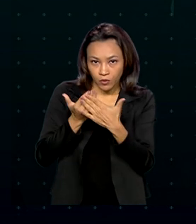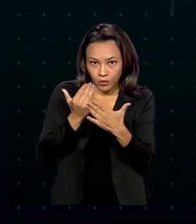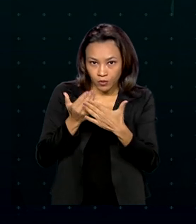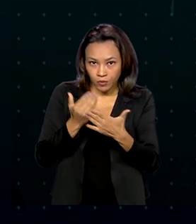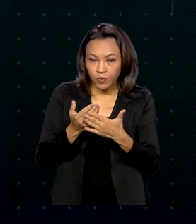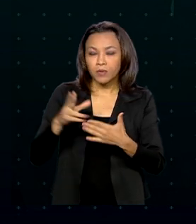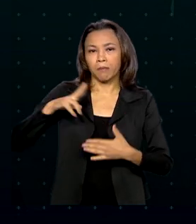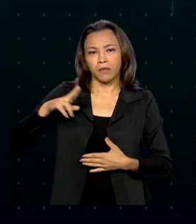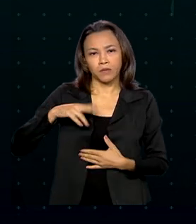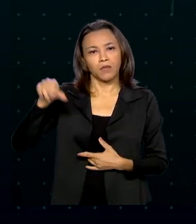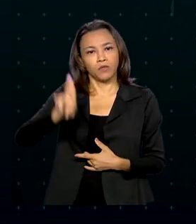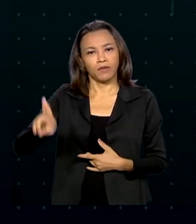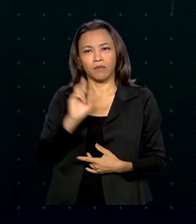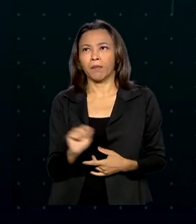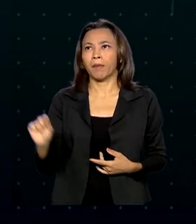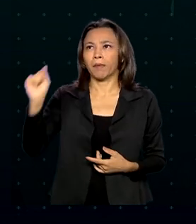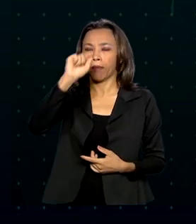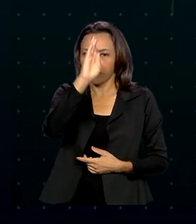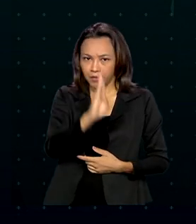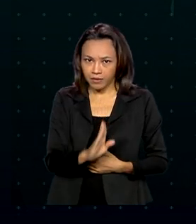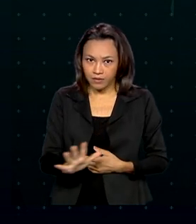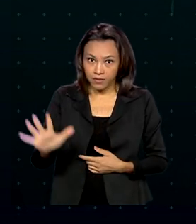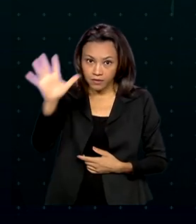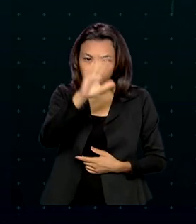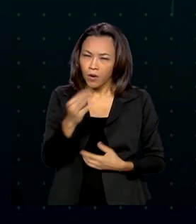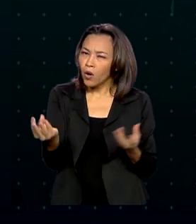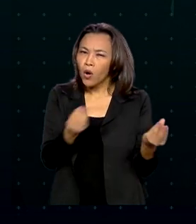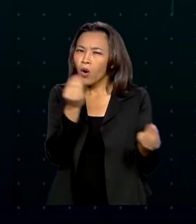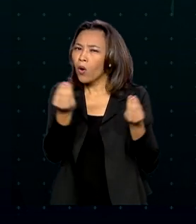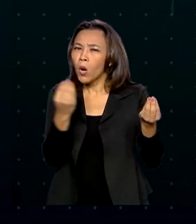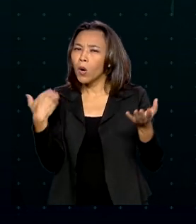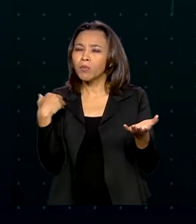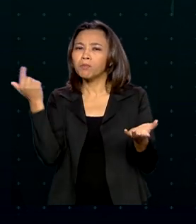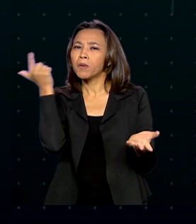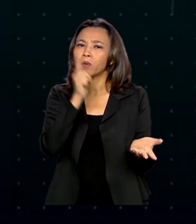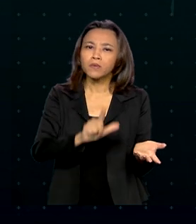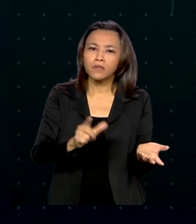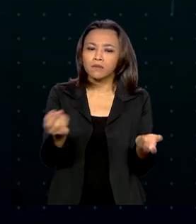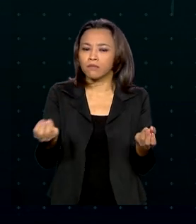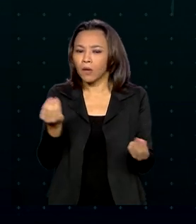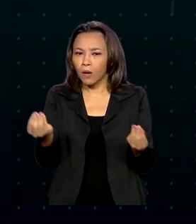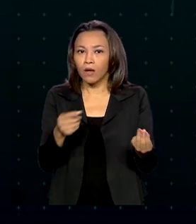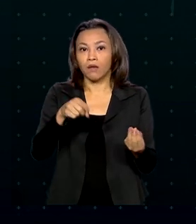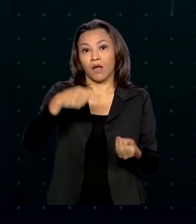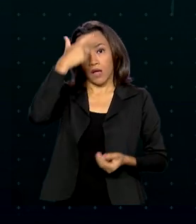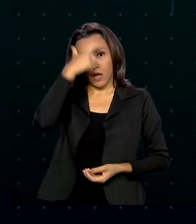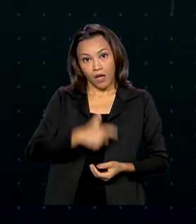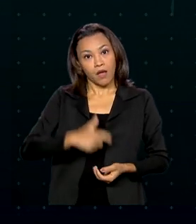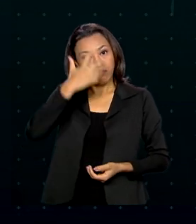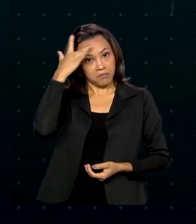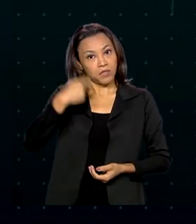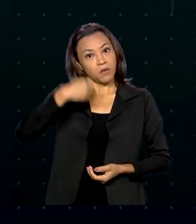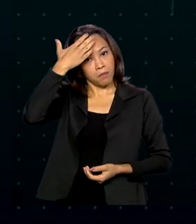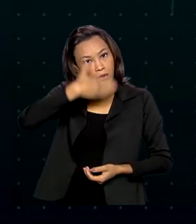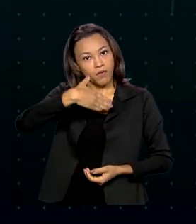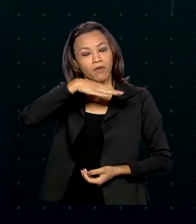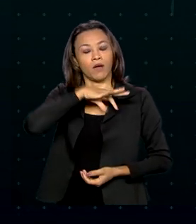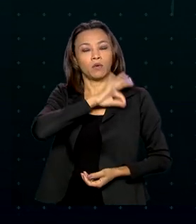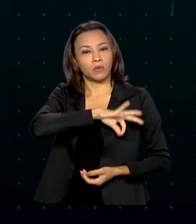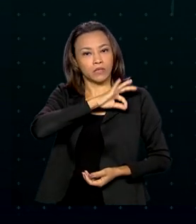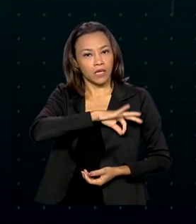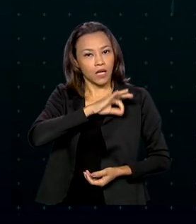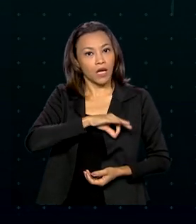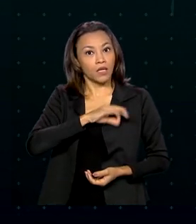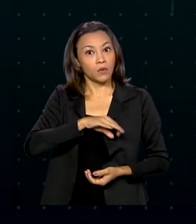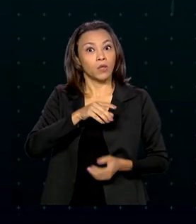superior particulares de todo o país Para concorrer ao desconto integral, o estudante deve comprovar renda familiar bruta